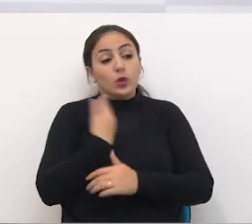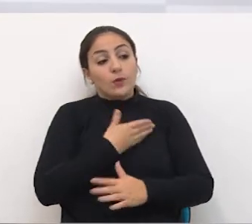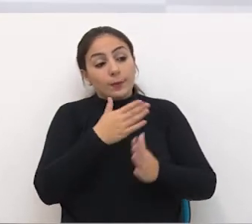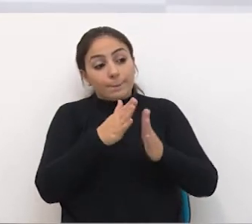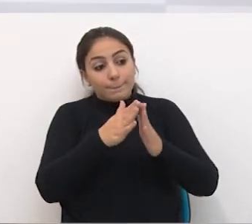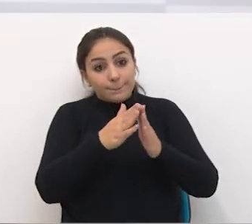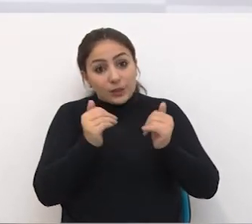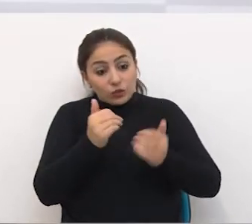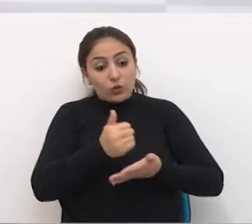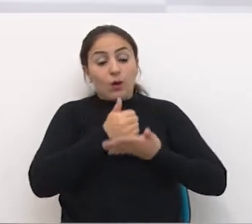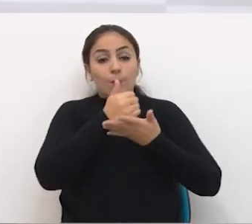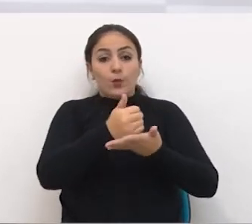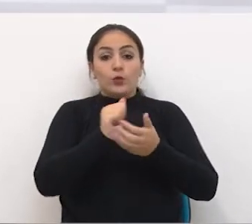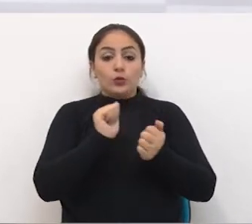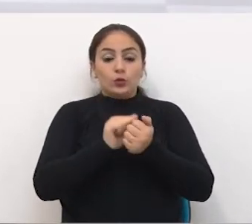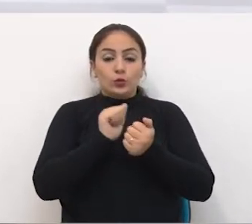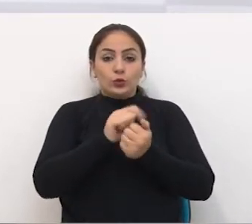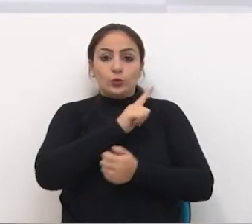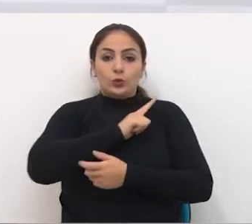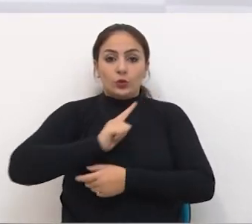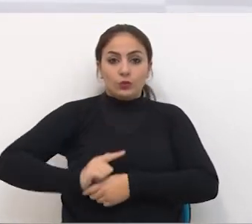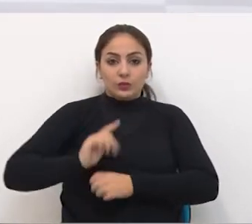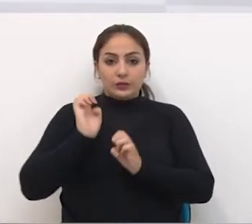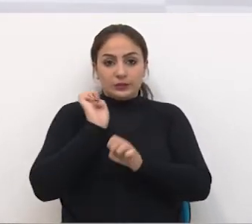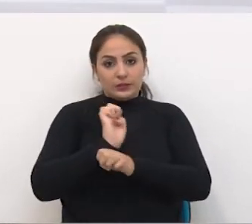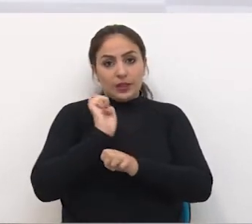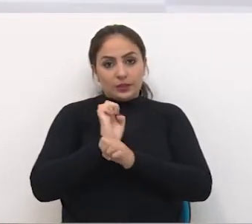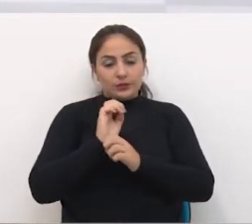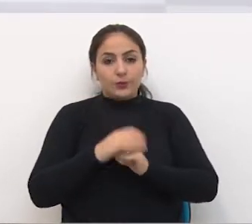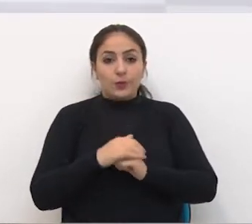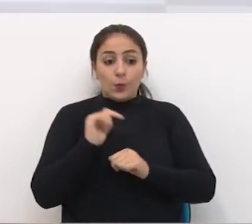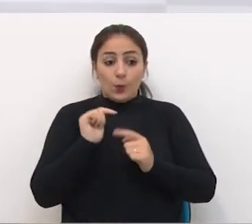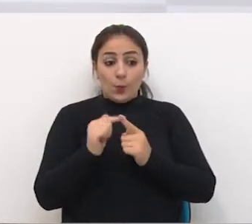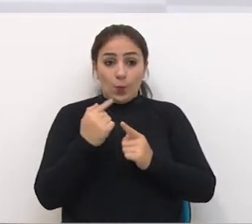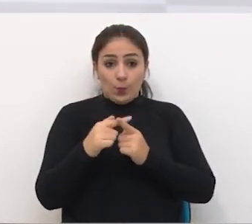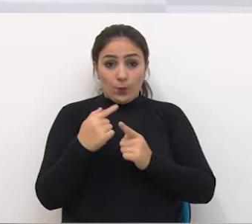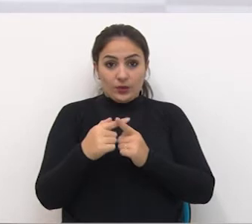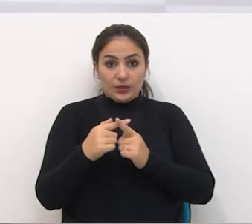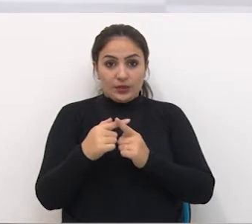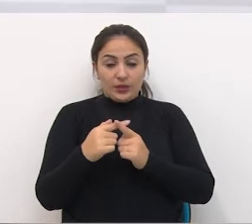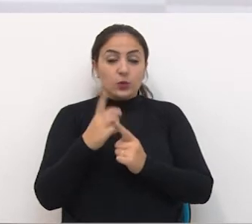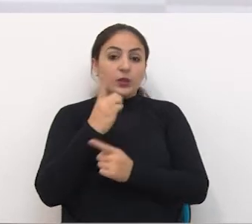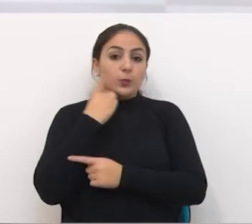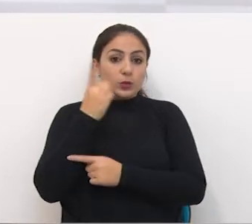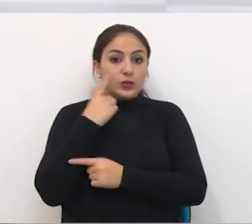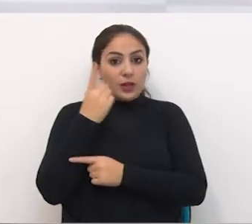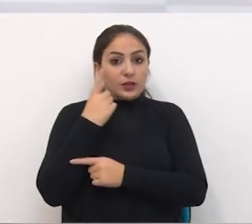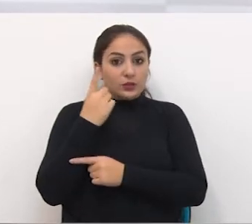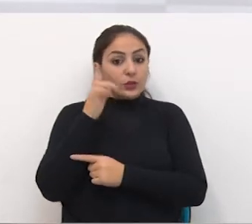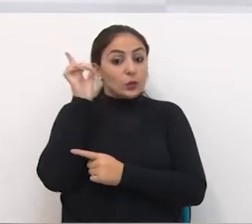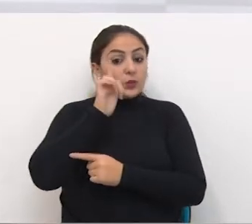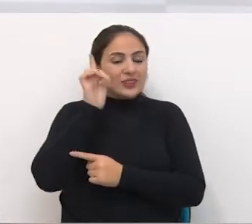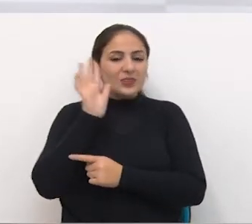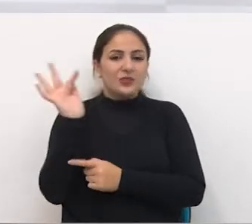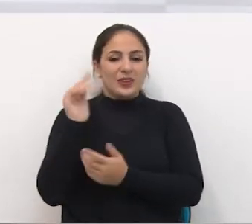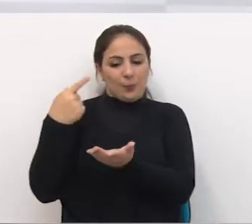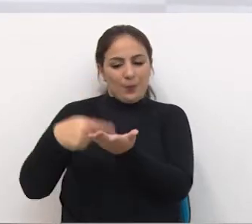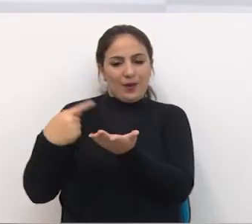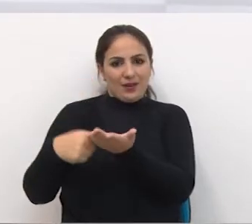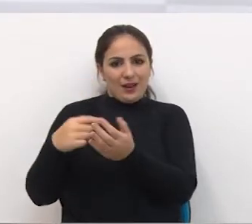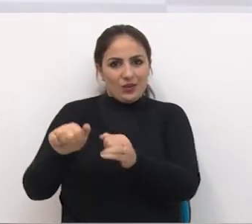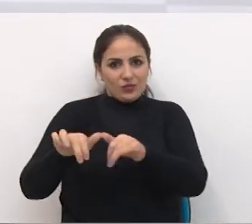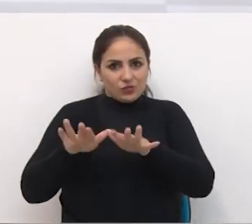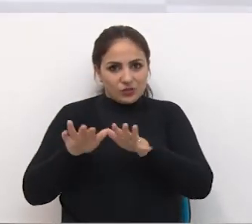Pedindo O respaldo dele Junto ao governo do estado Ele que teria Em fevereiro Agendado E marcado As audiências Para nós